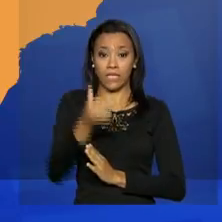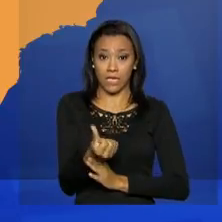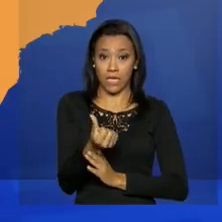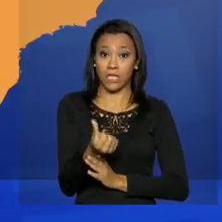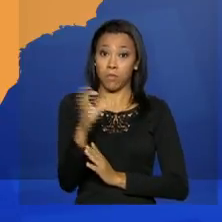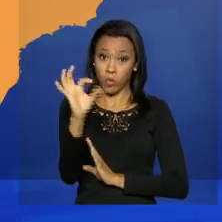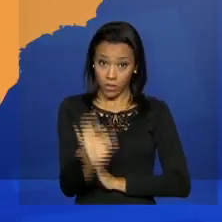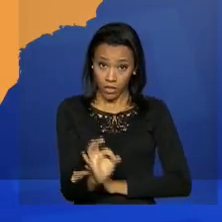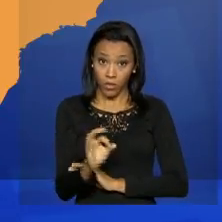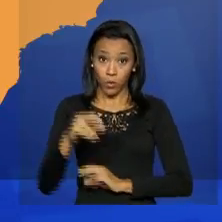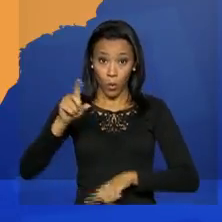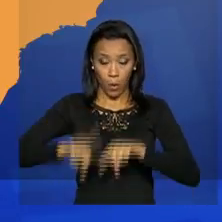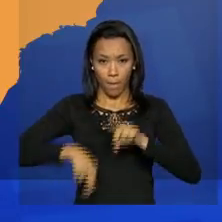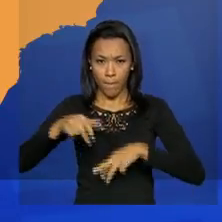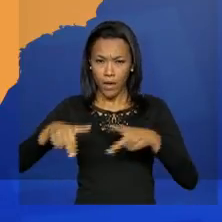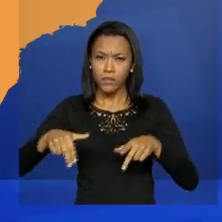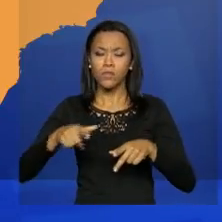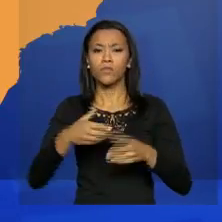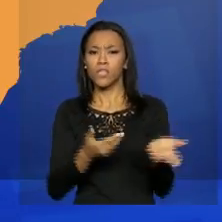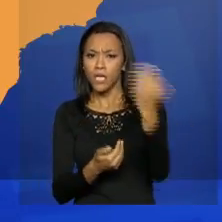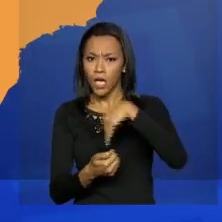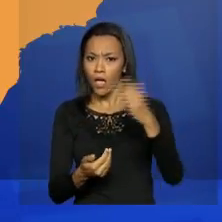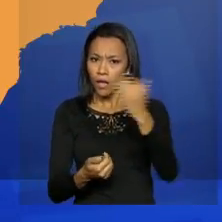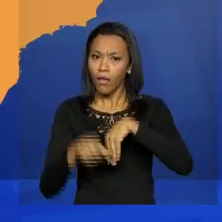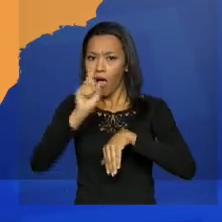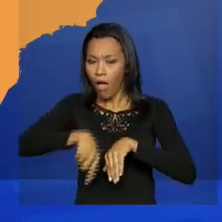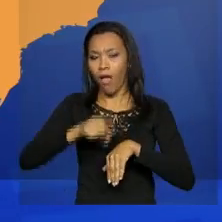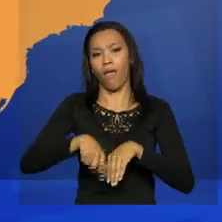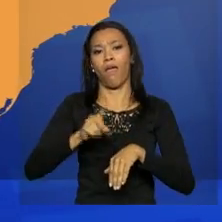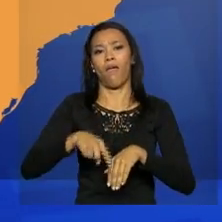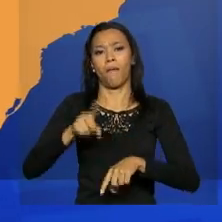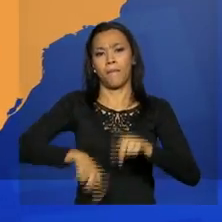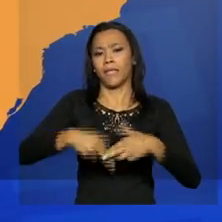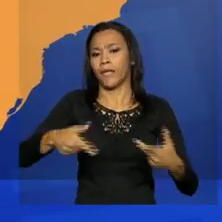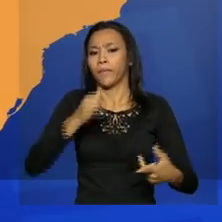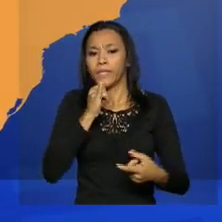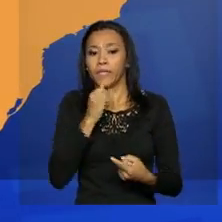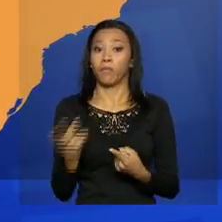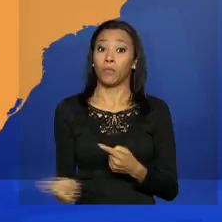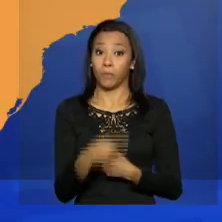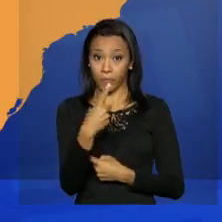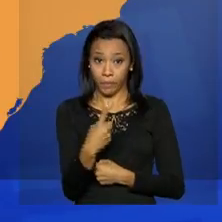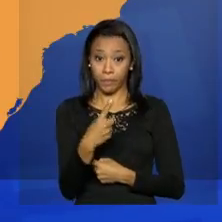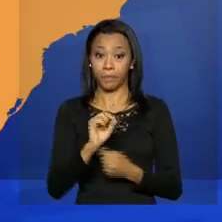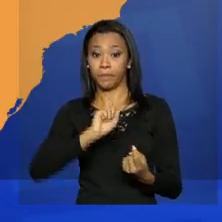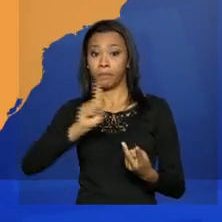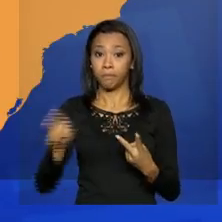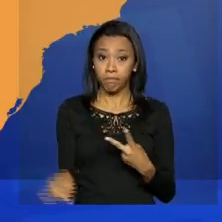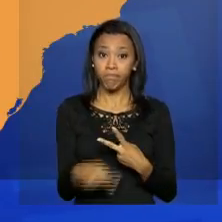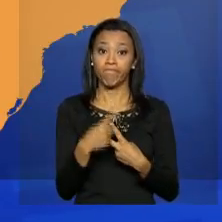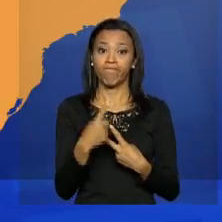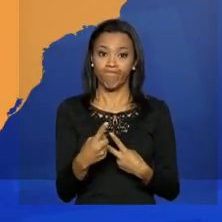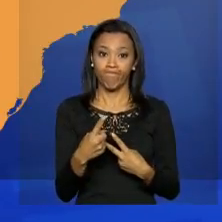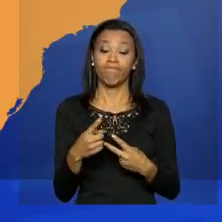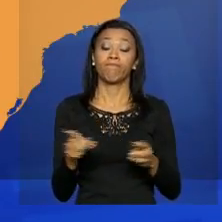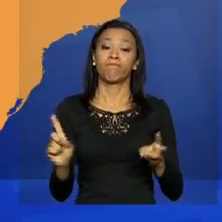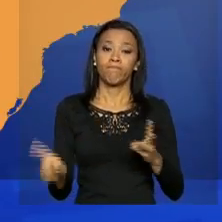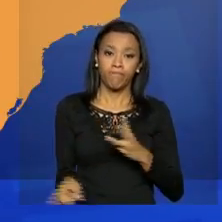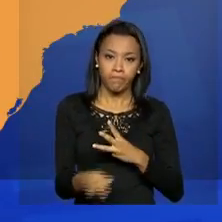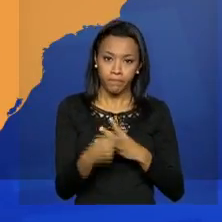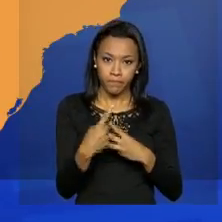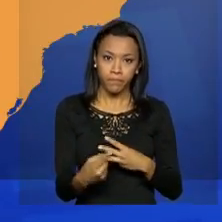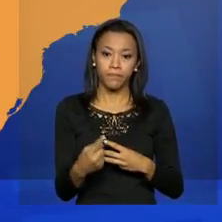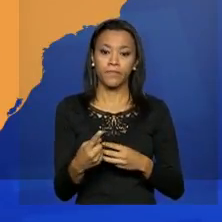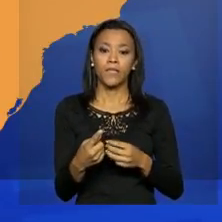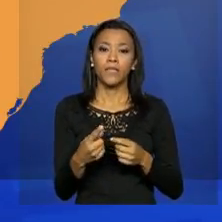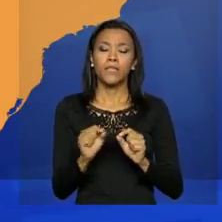exportados pelo Brasil são produtos manufaturados, como barras de ferro, betume de petróleo, condutores para